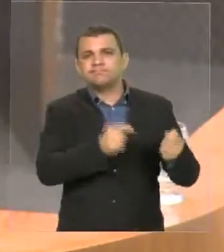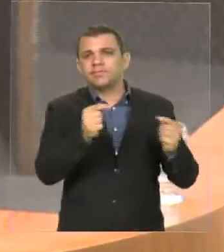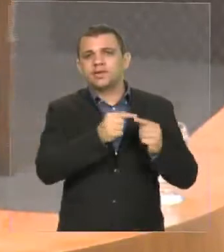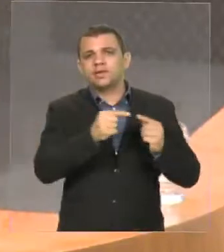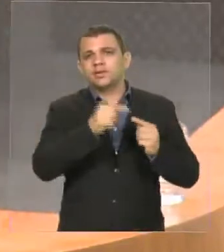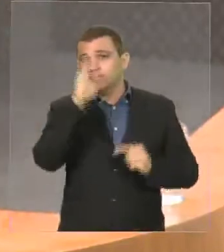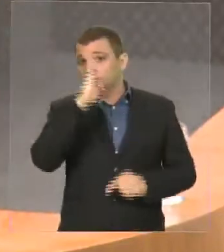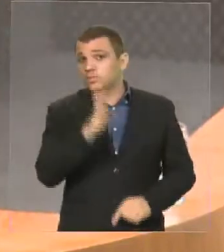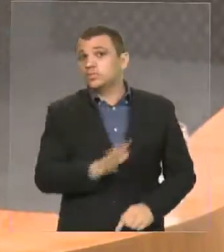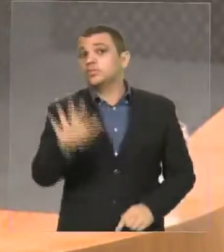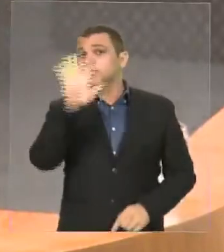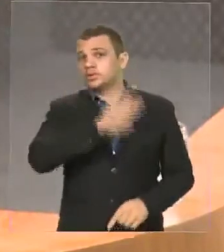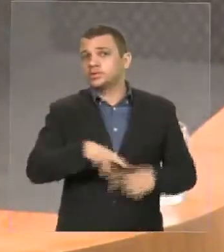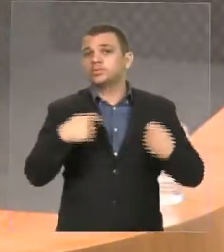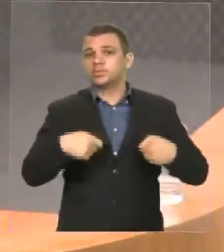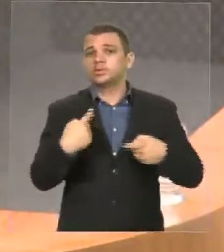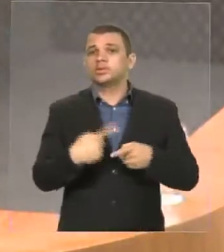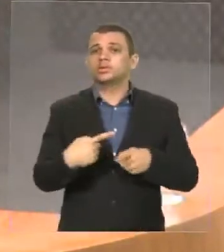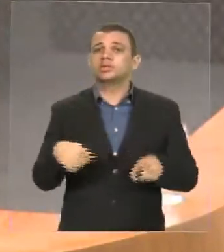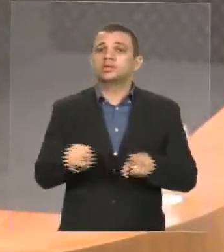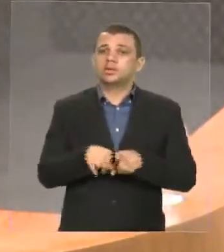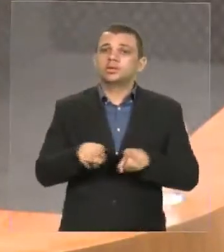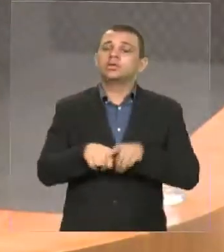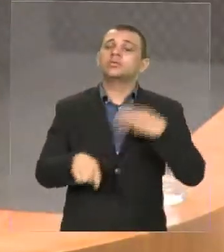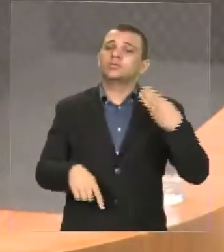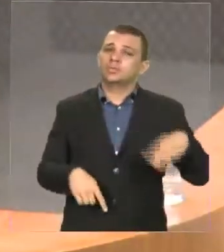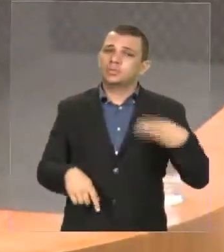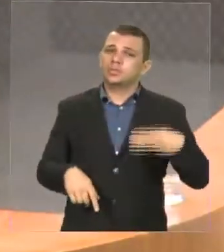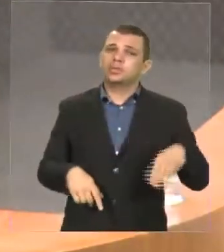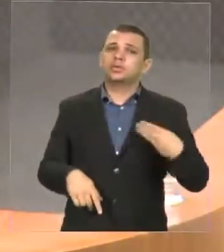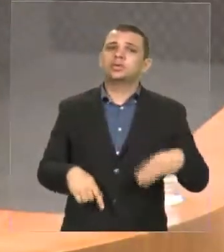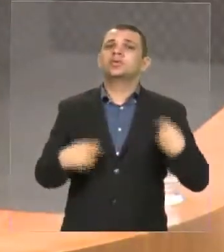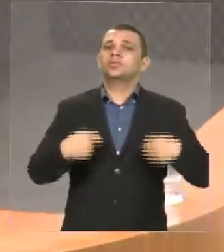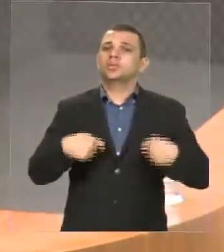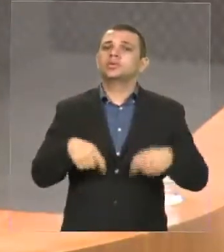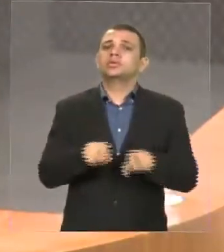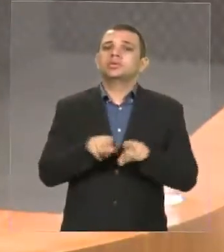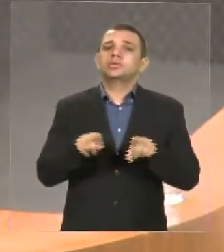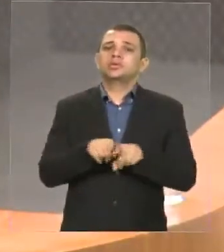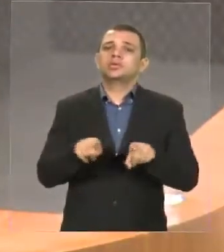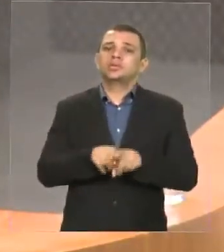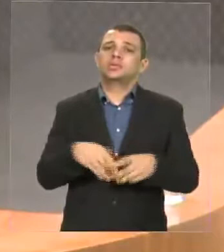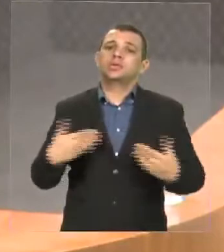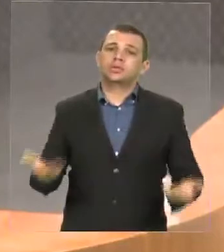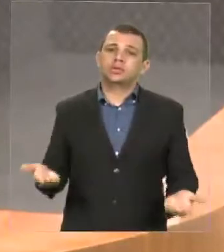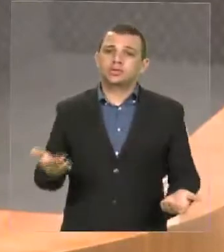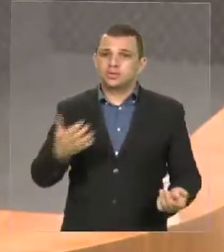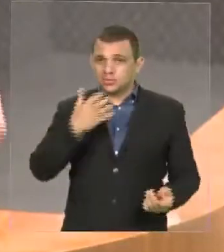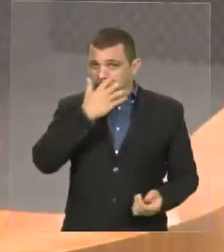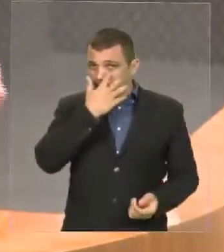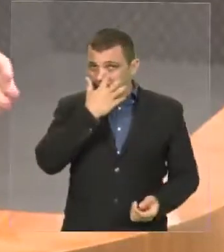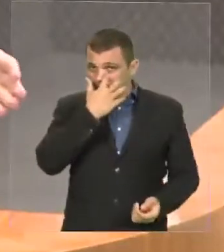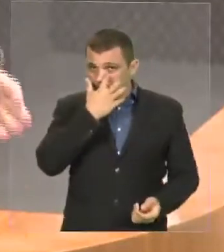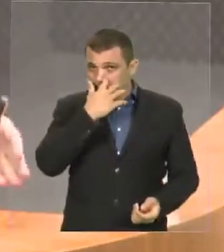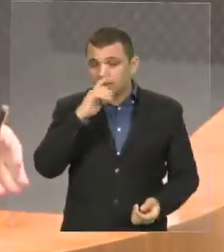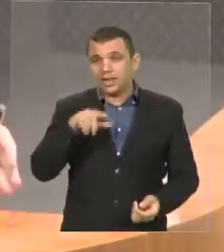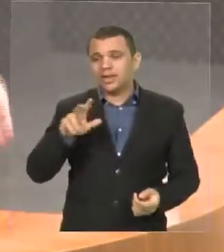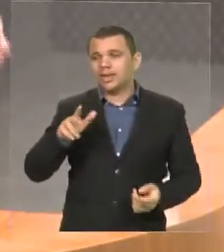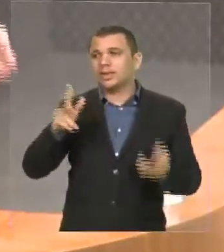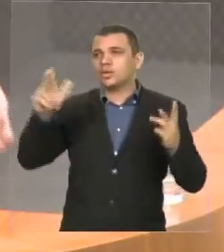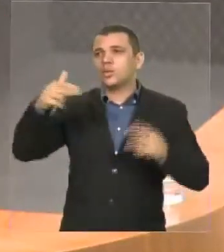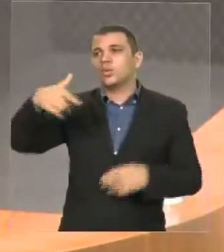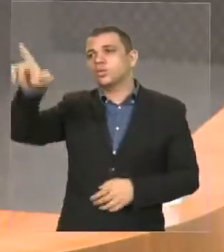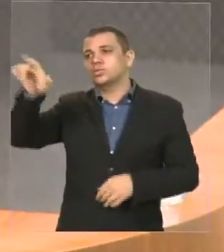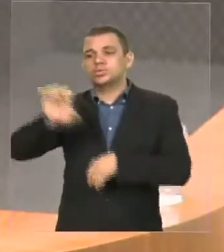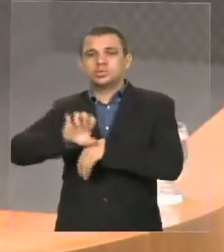precisa e que o Maranhão certamente precisa. Portanto, não tão radical quanto os outros estados,